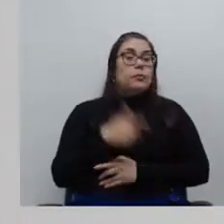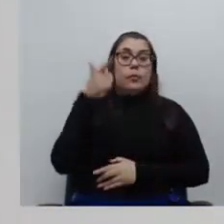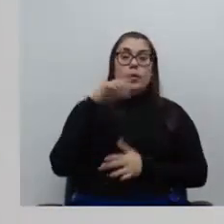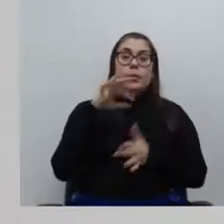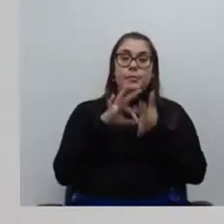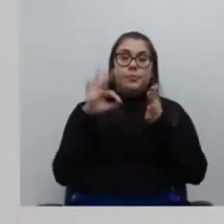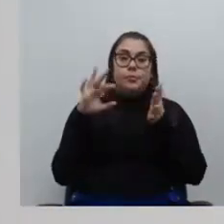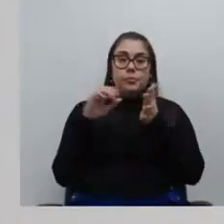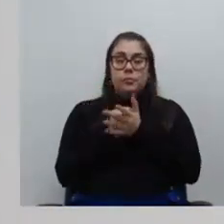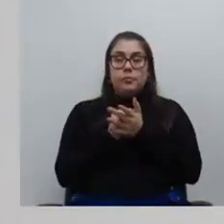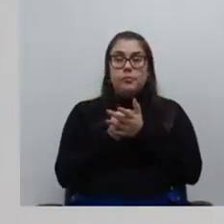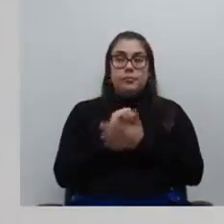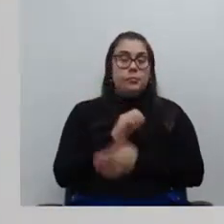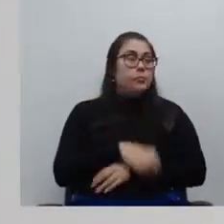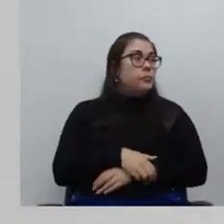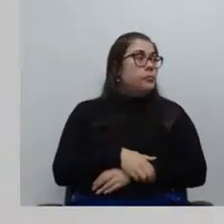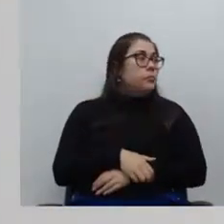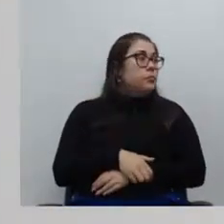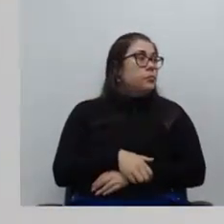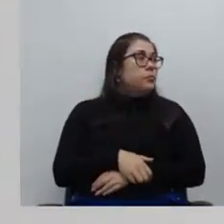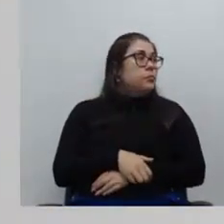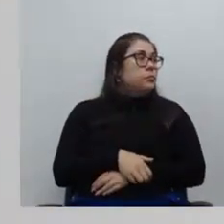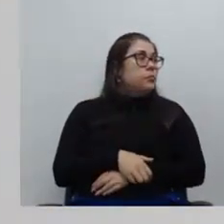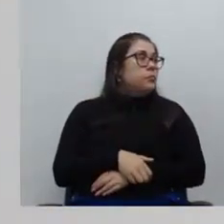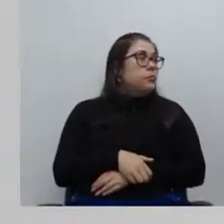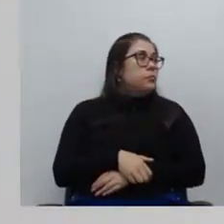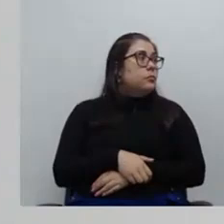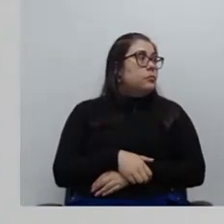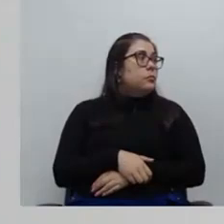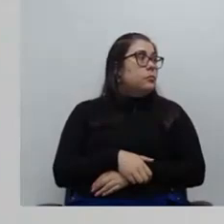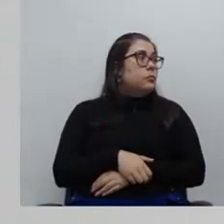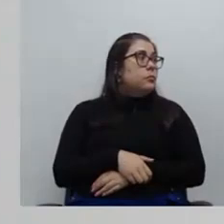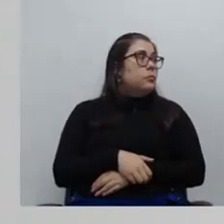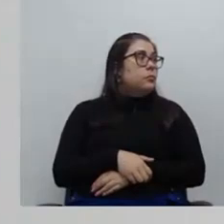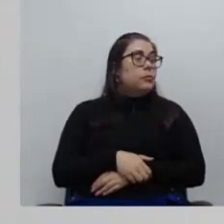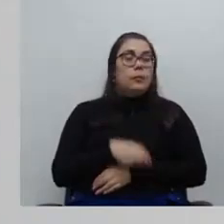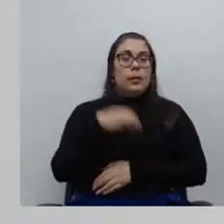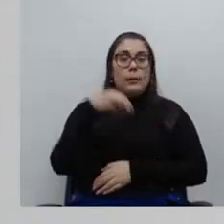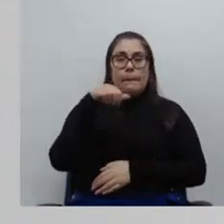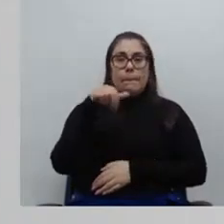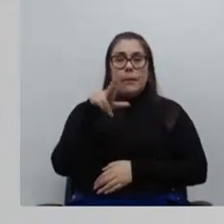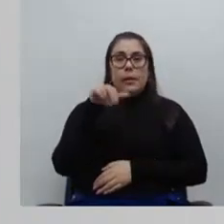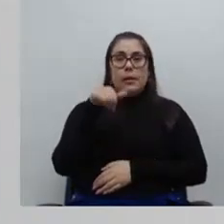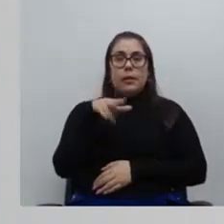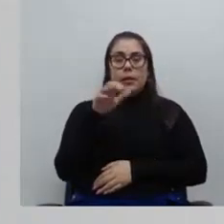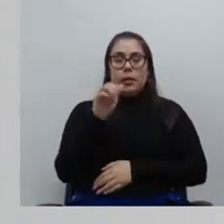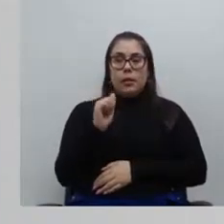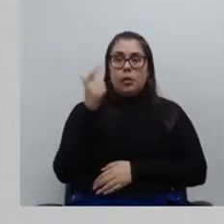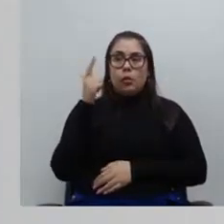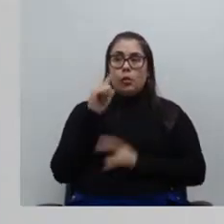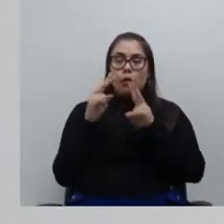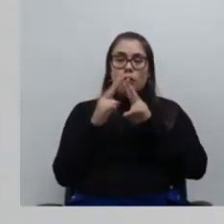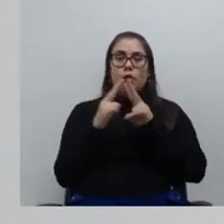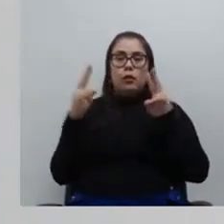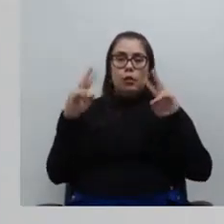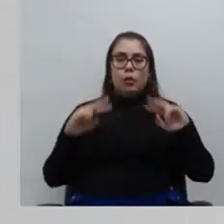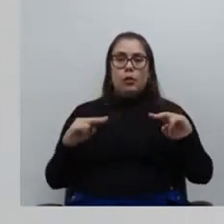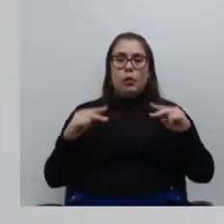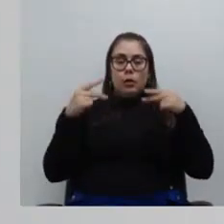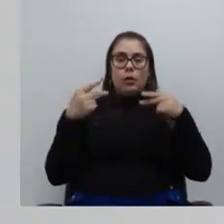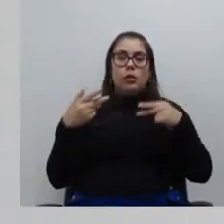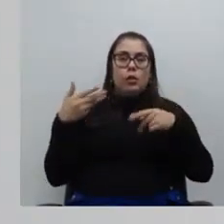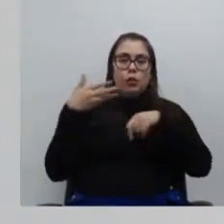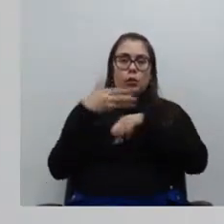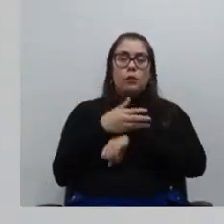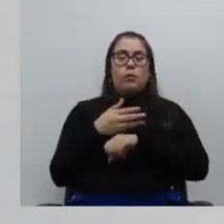Próximo inscrito. só um minutinho que eu me perdi aqui nessas inscrições, a conselheira Mariana Borgherese, que conseguiu retornar o link. Conselheira,